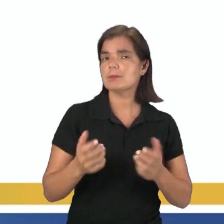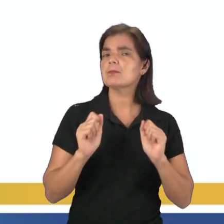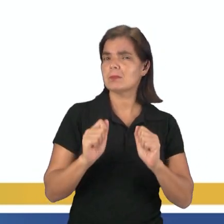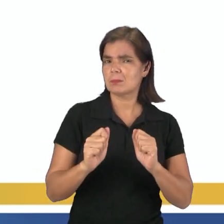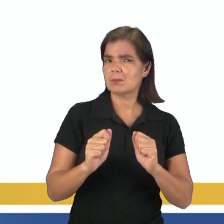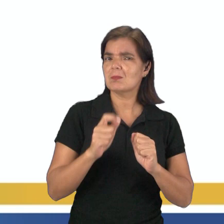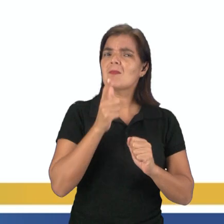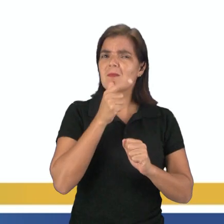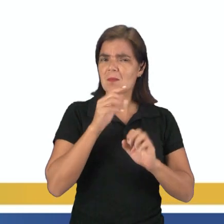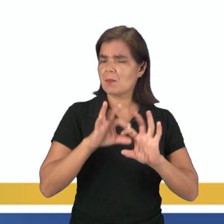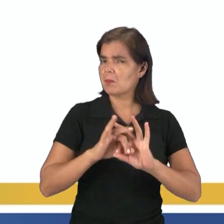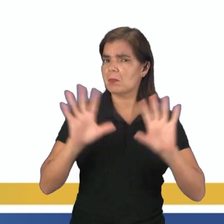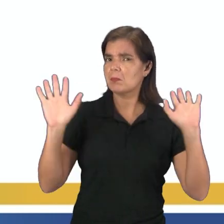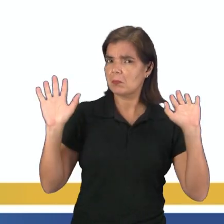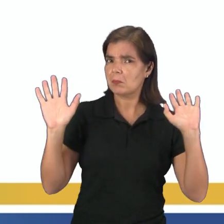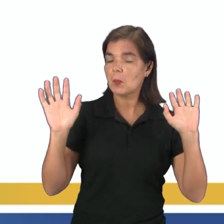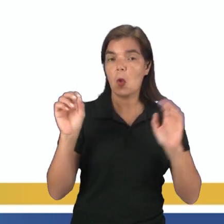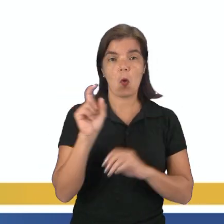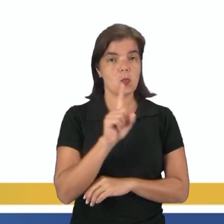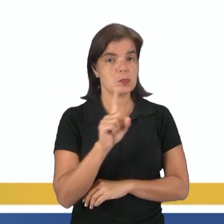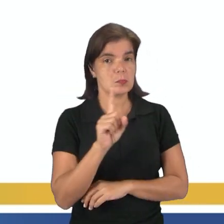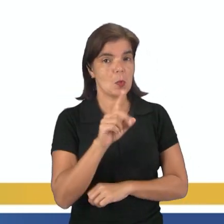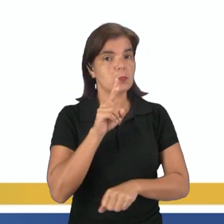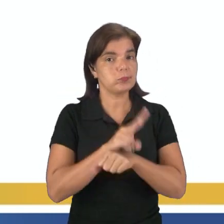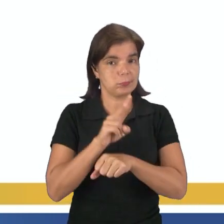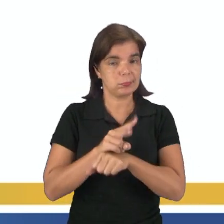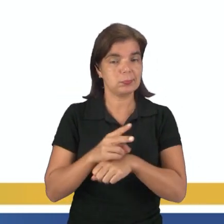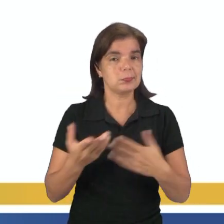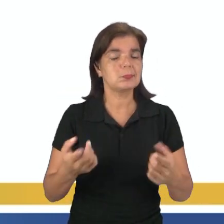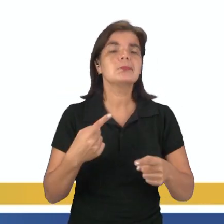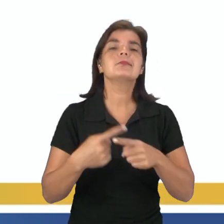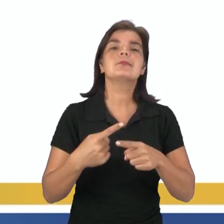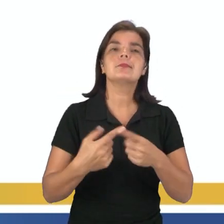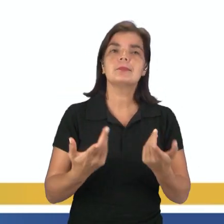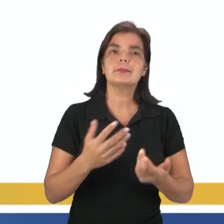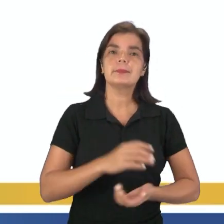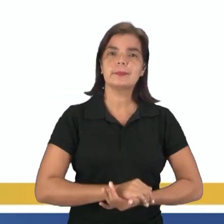a gente pode gastar água de qualquer jeito? Ou não? Por quê?